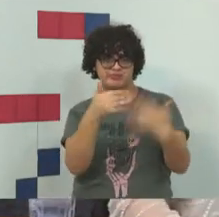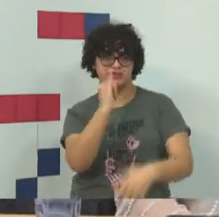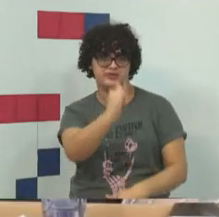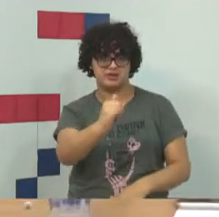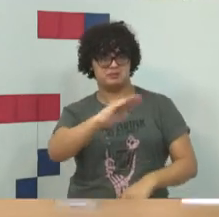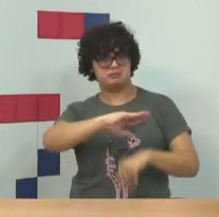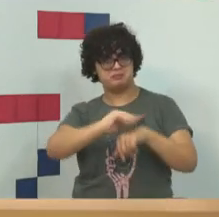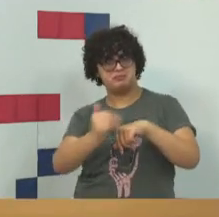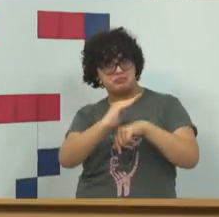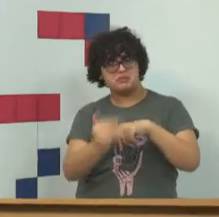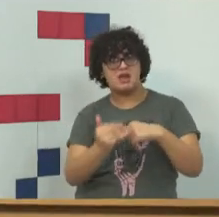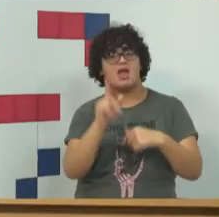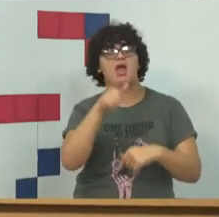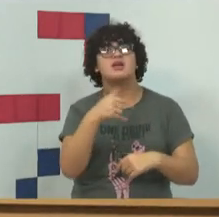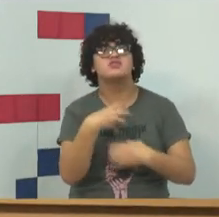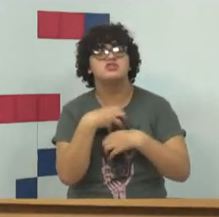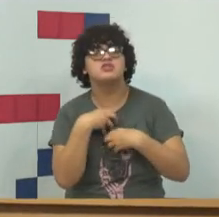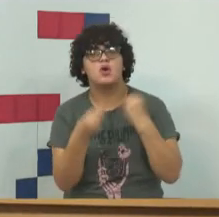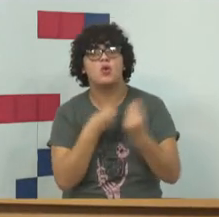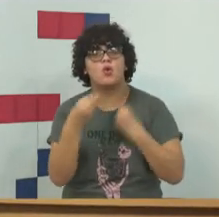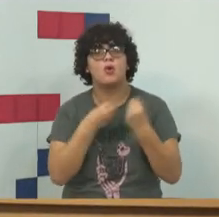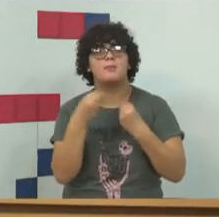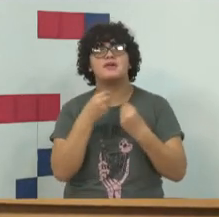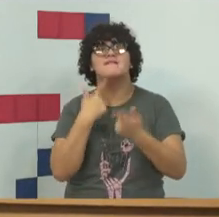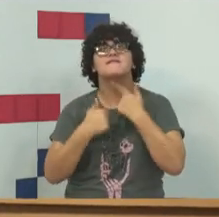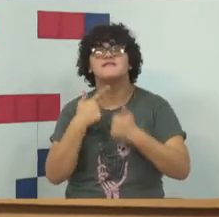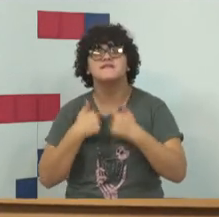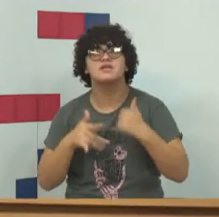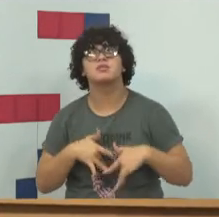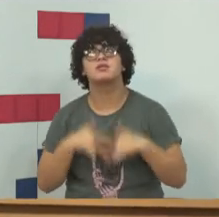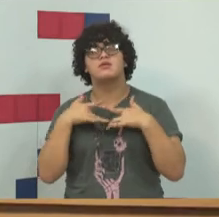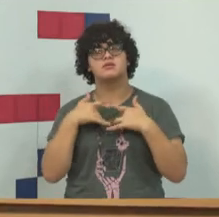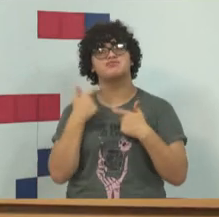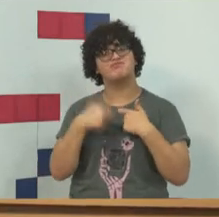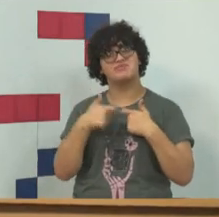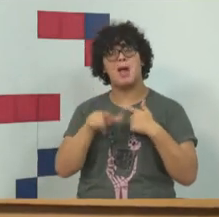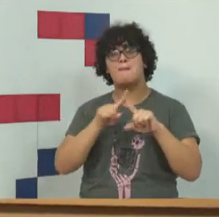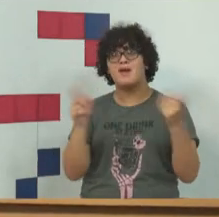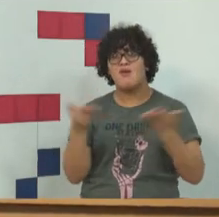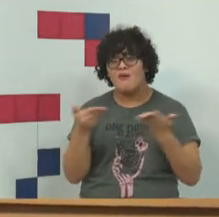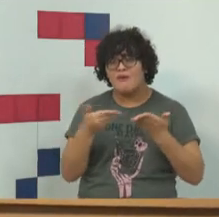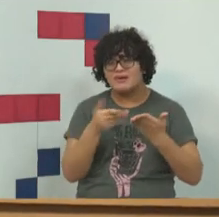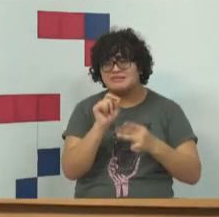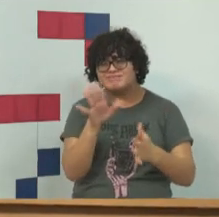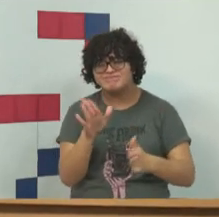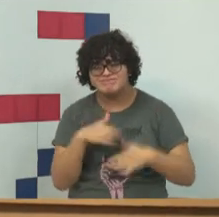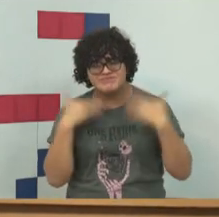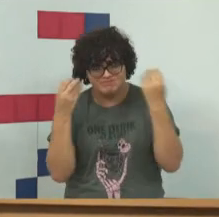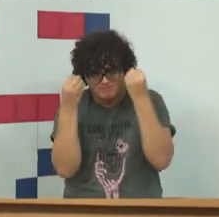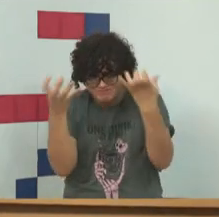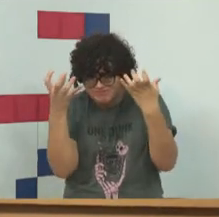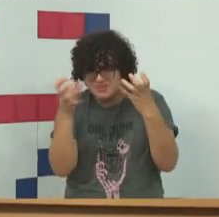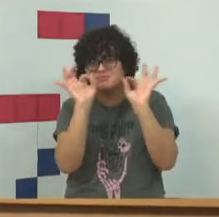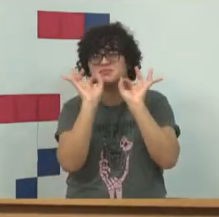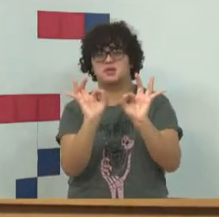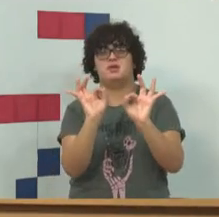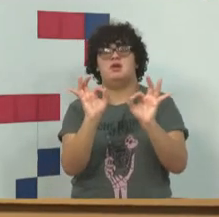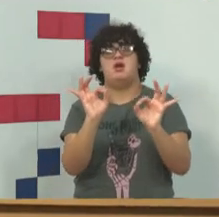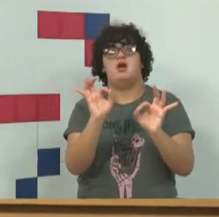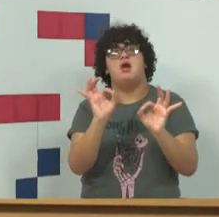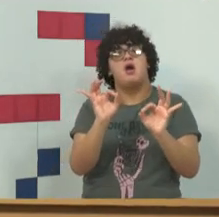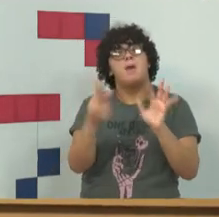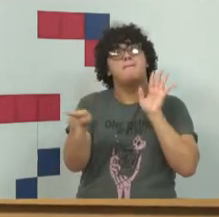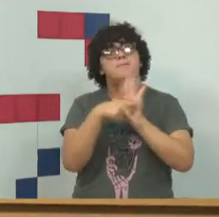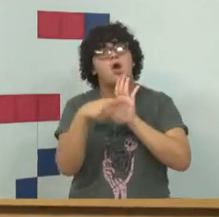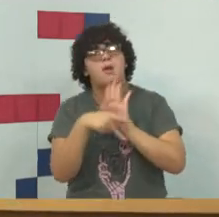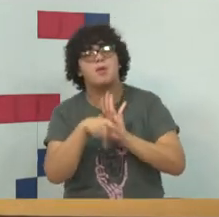para atingir a satisfação sexual. O que me choca é que a pornografia infantil é tão somente